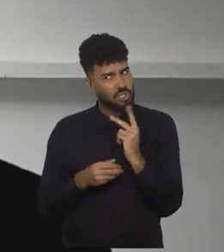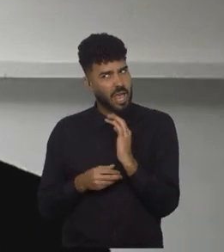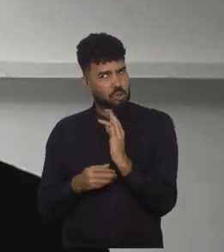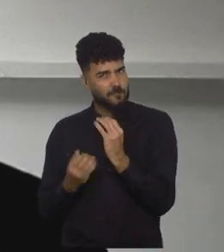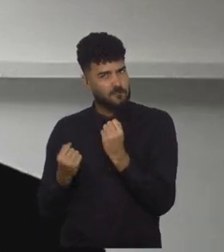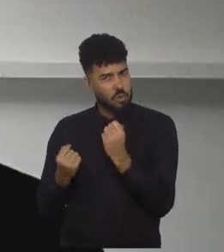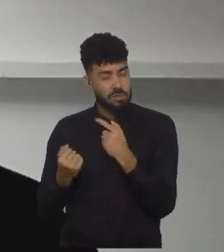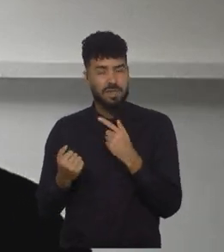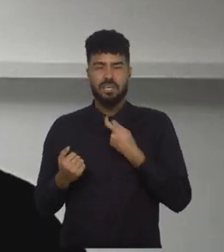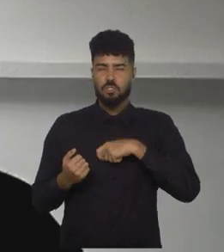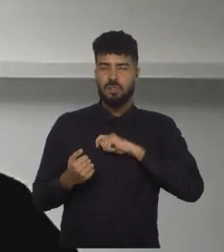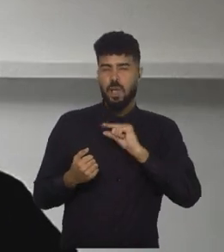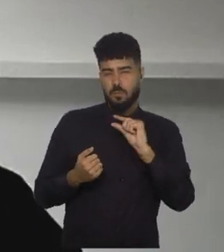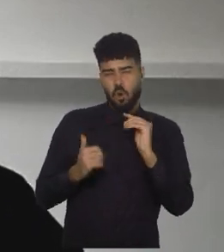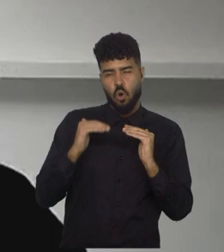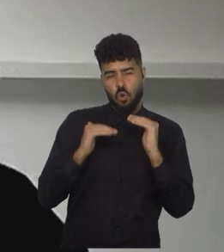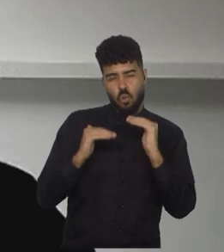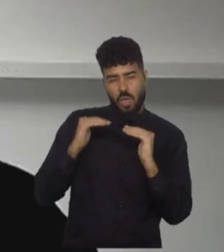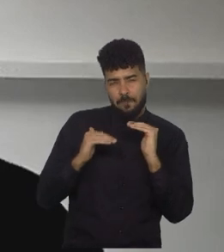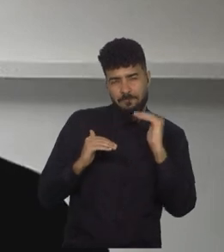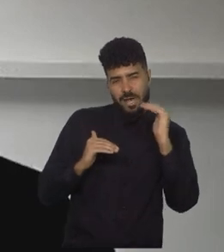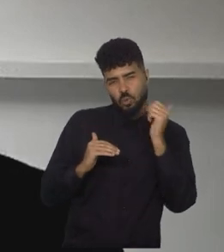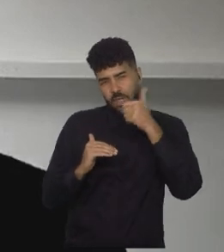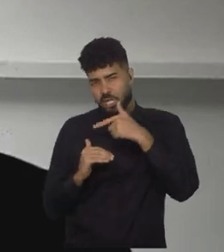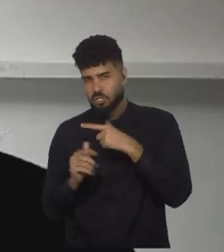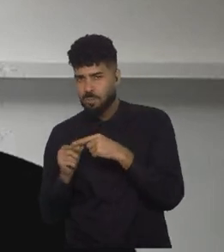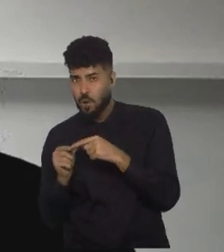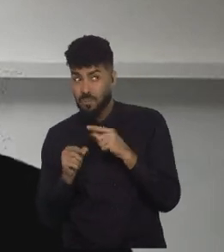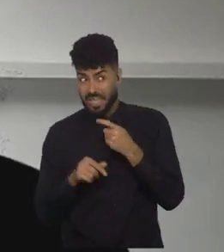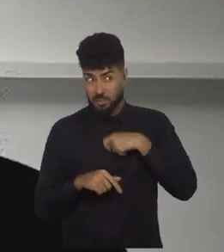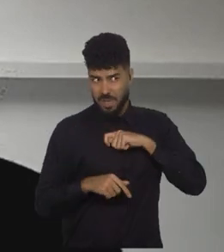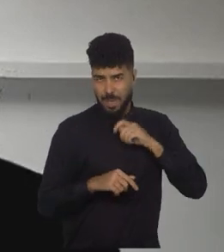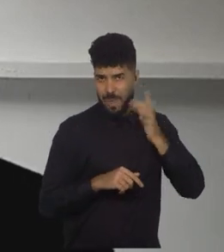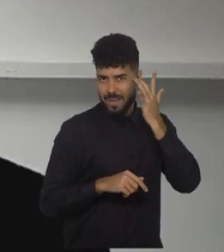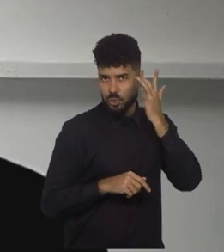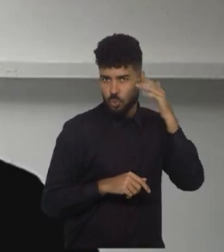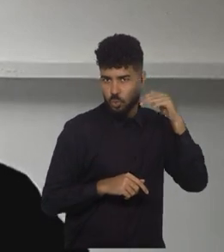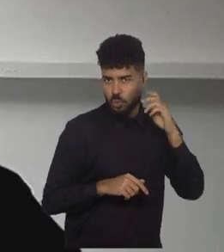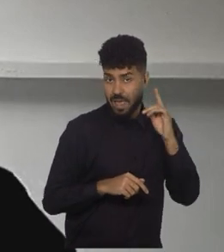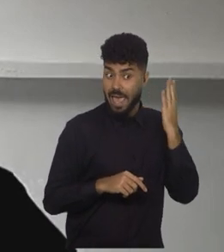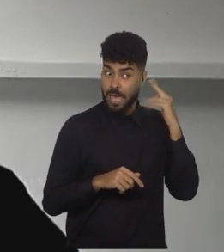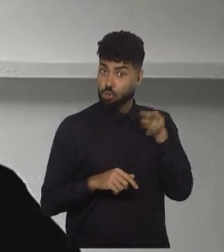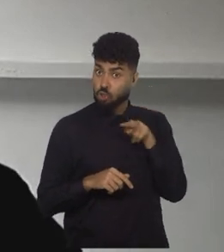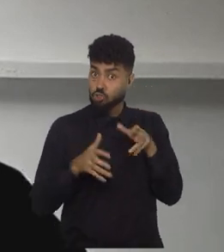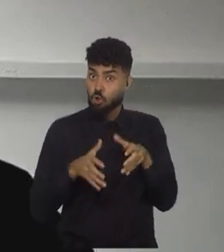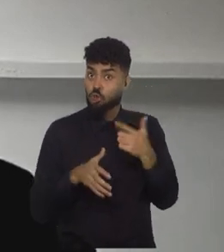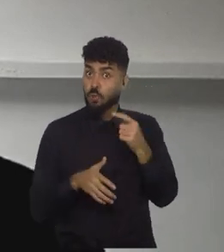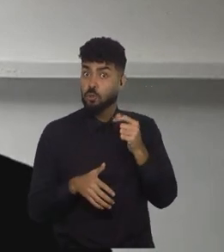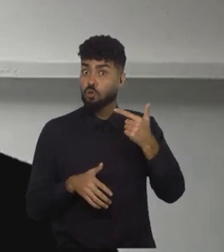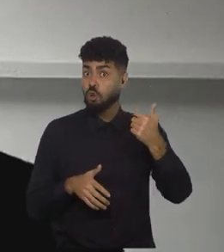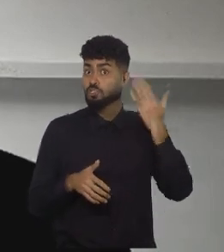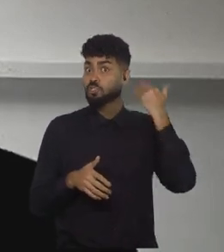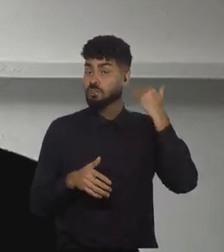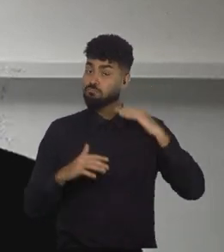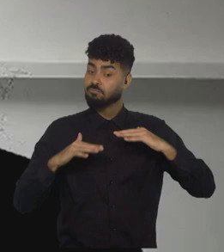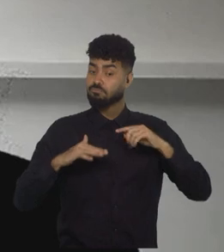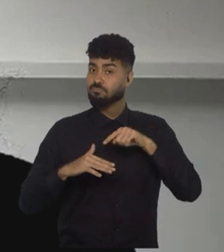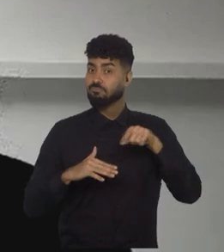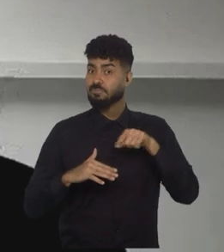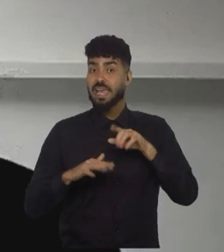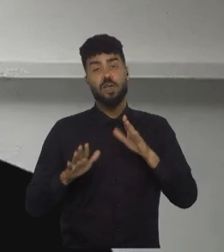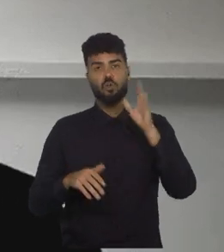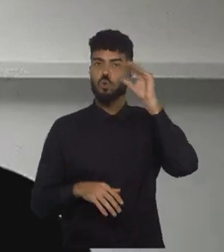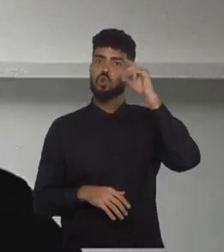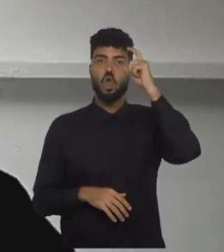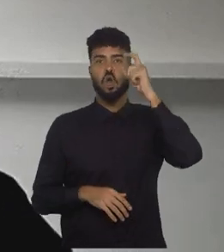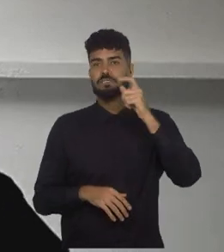Japão, uma seleção um pouquinho mais madura, que enfrentaram no 2002 e deu a Espanha, mas estou curiosa, acho que a gente precisa ficar